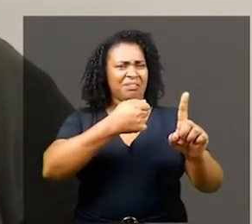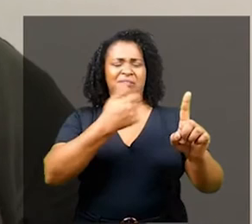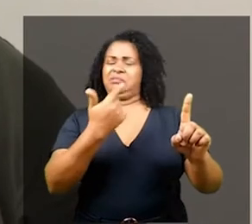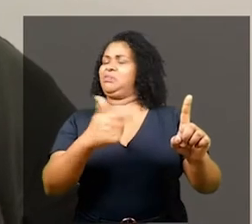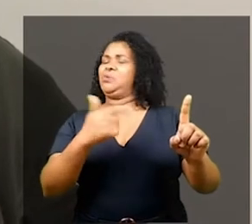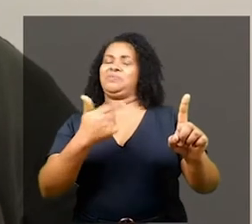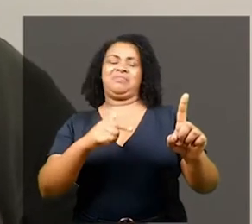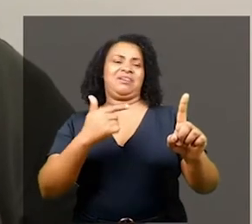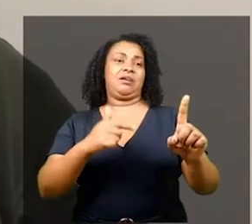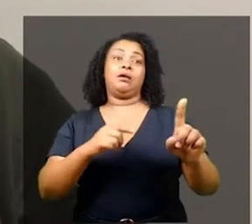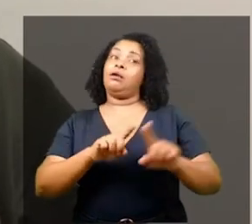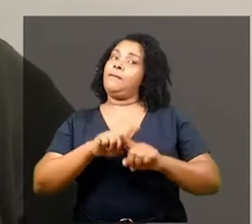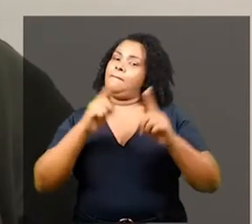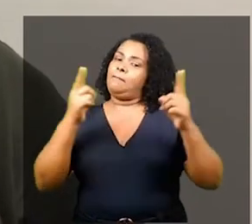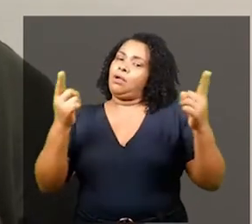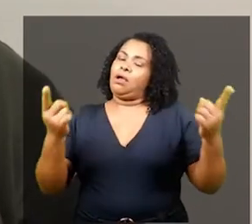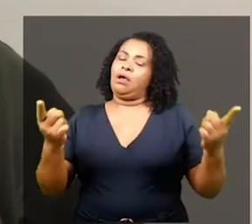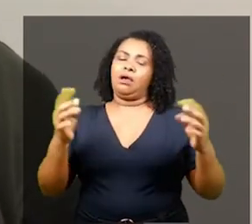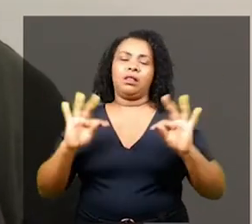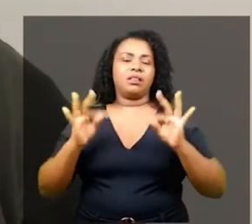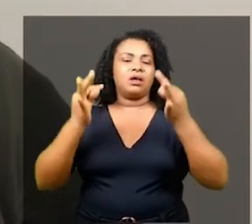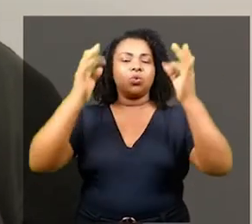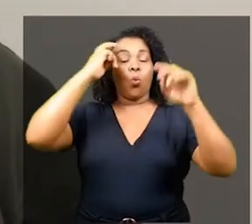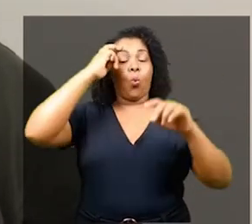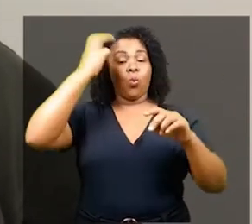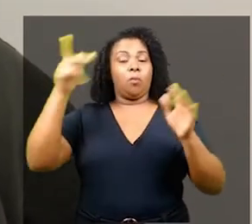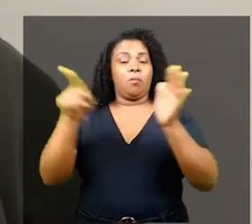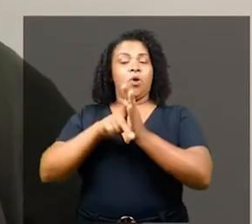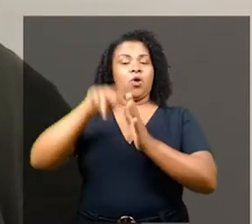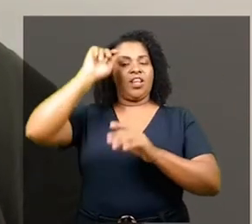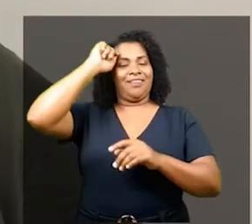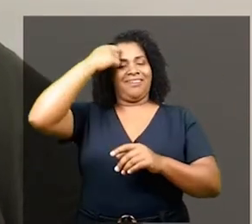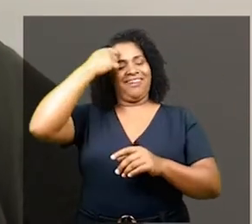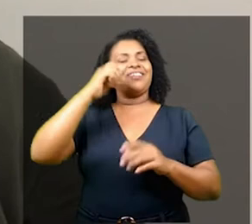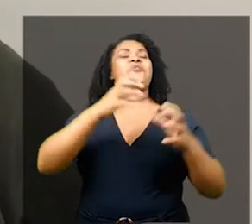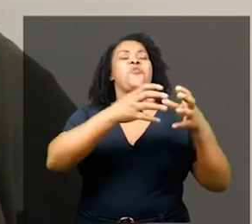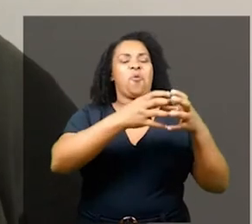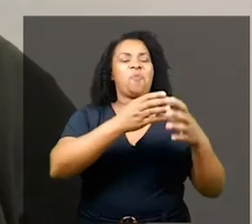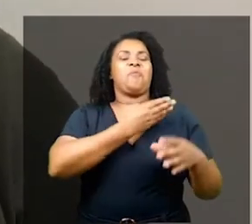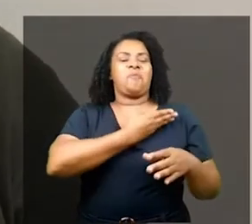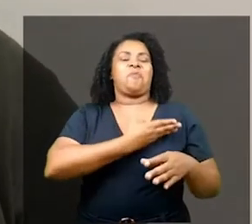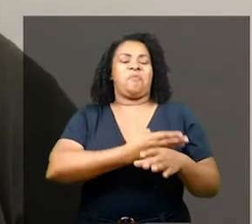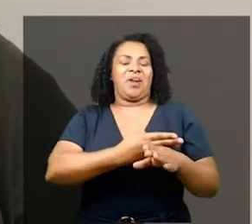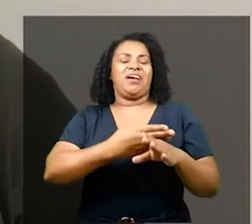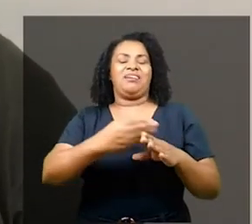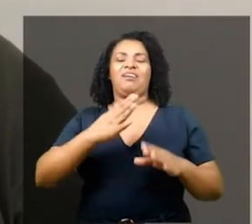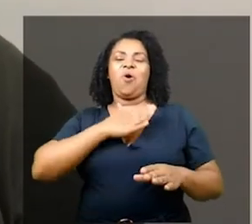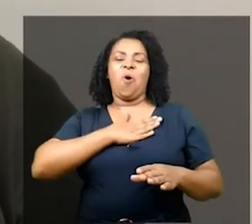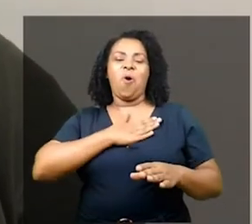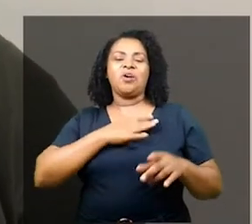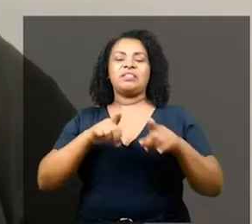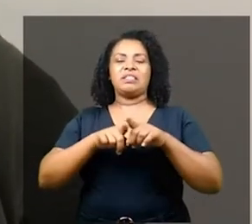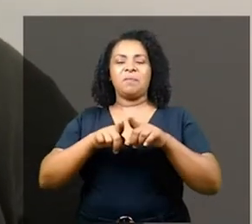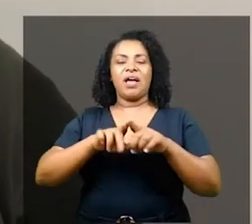consomem vertiginosamente nossas tecnologias culturais humanas, nossas expansões de